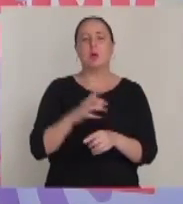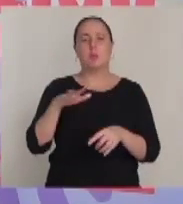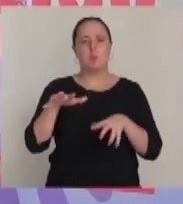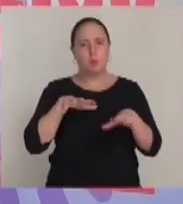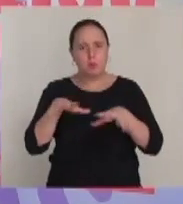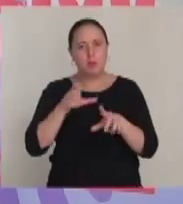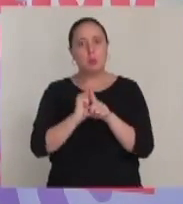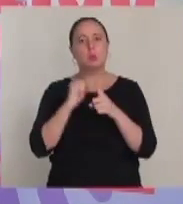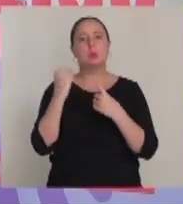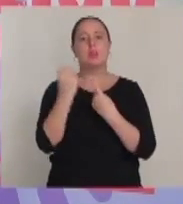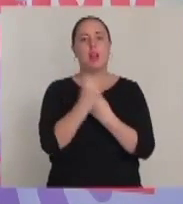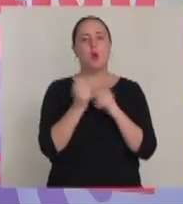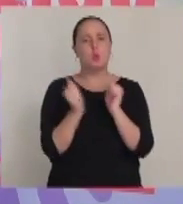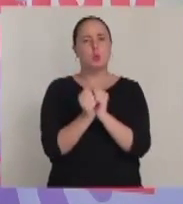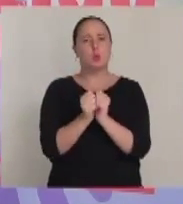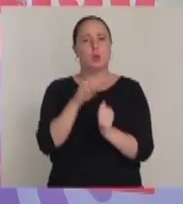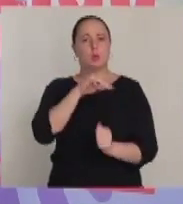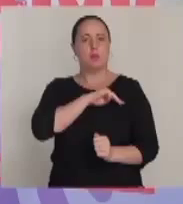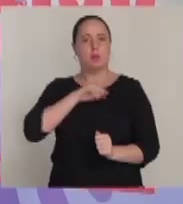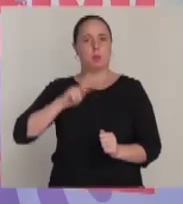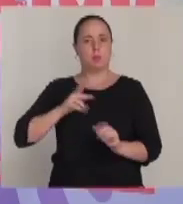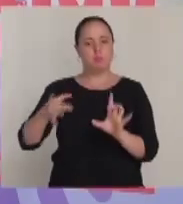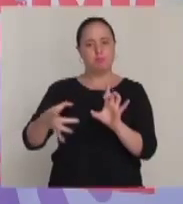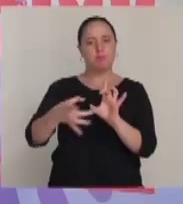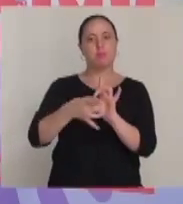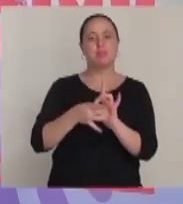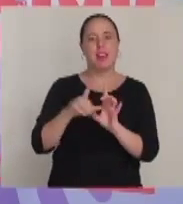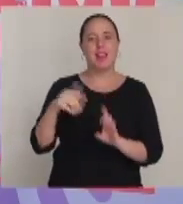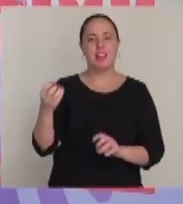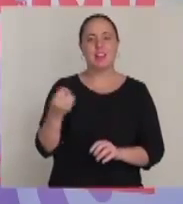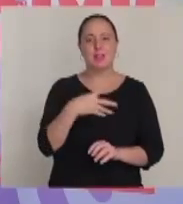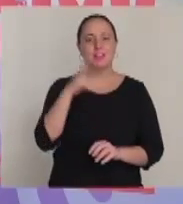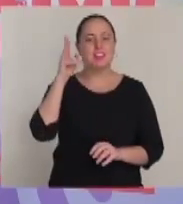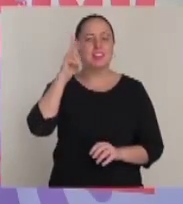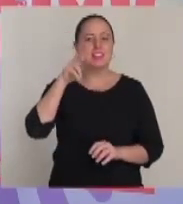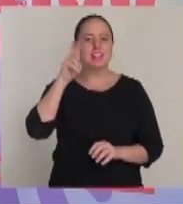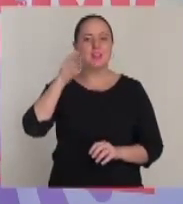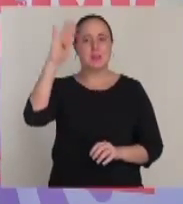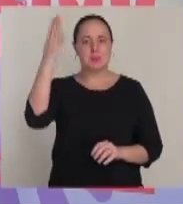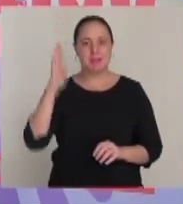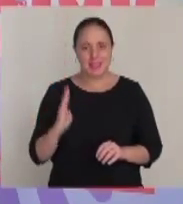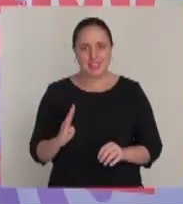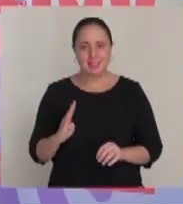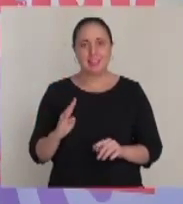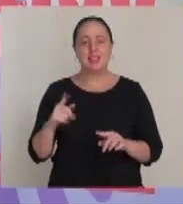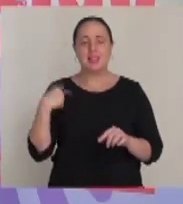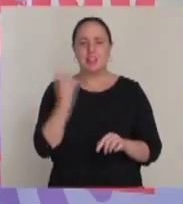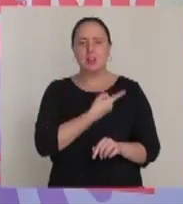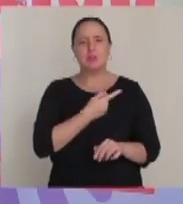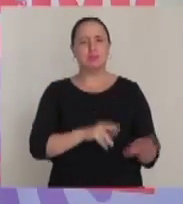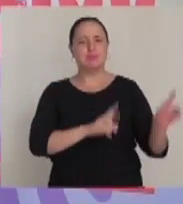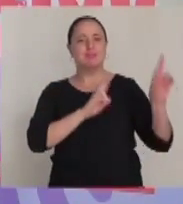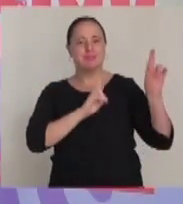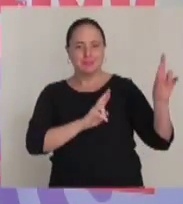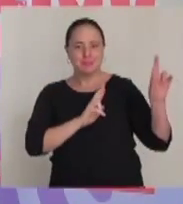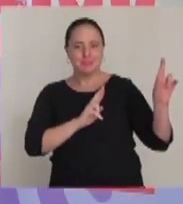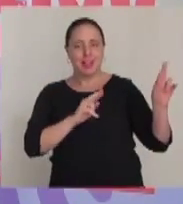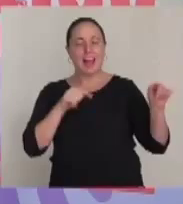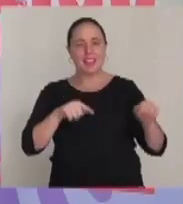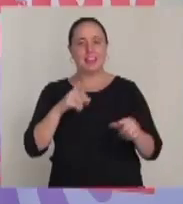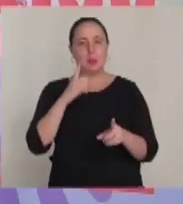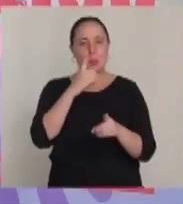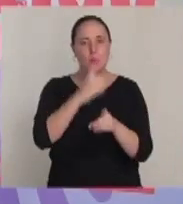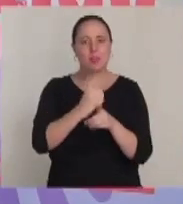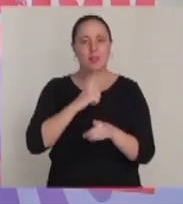segunda edição, Movimentos Sociais e Ministério Público. Isso é algo inédito na história deste país